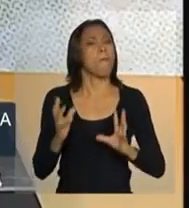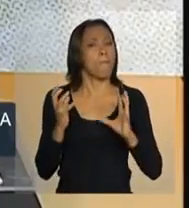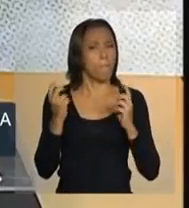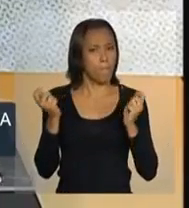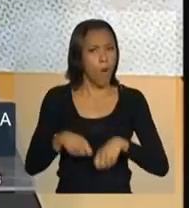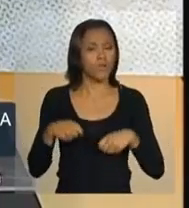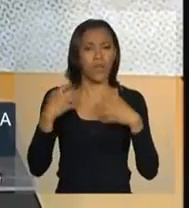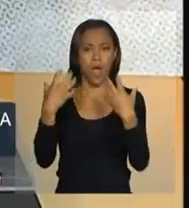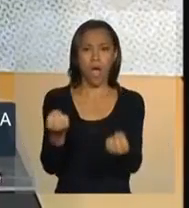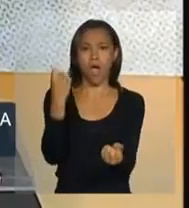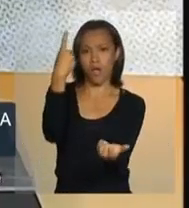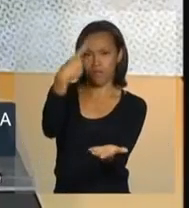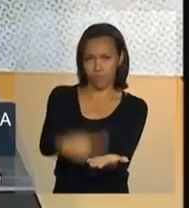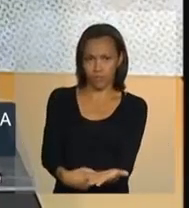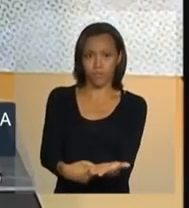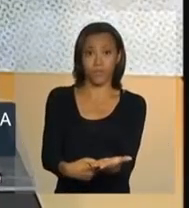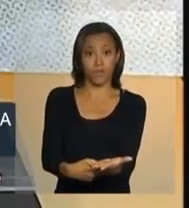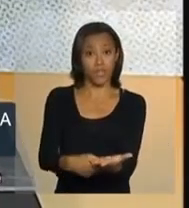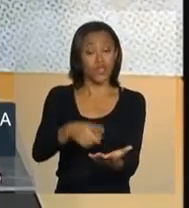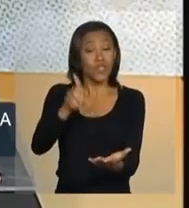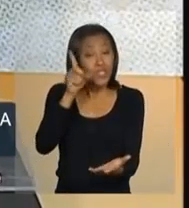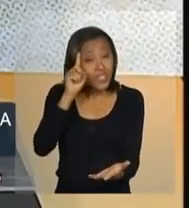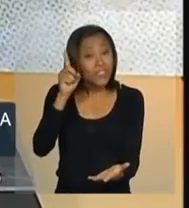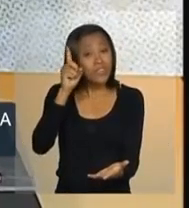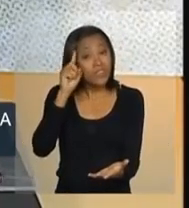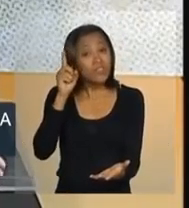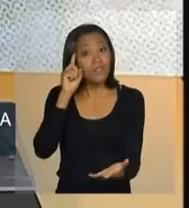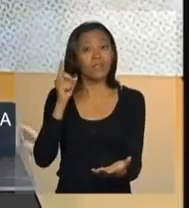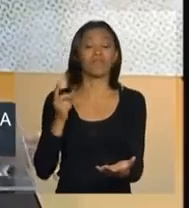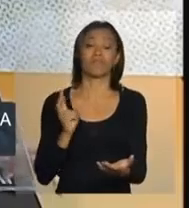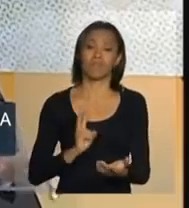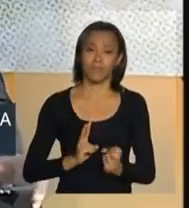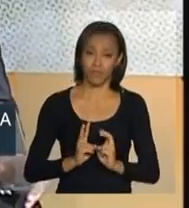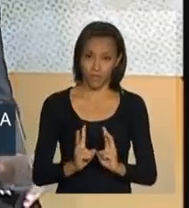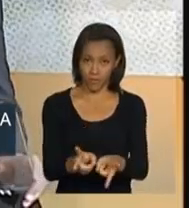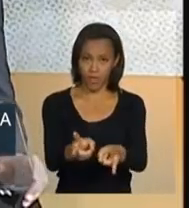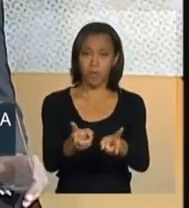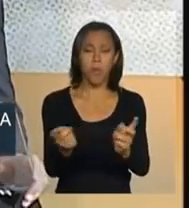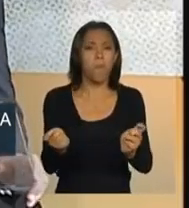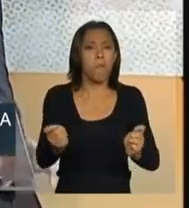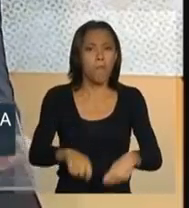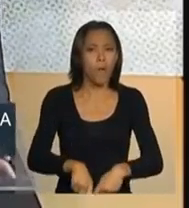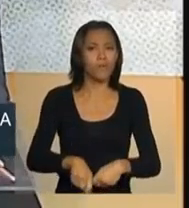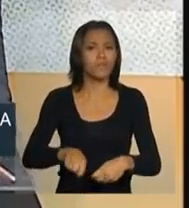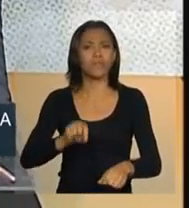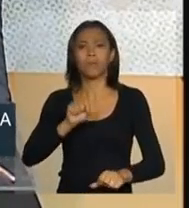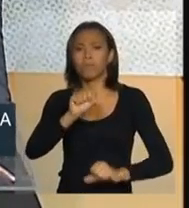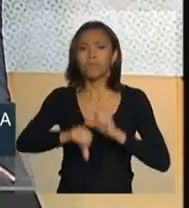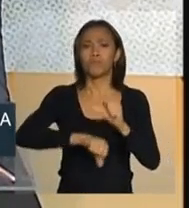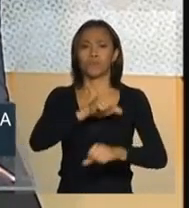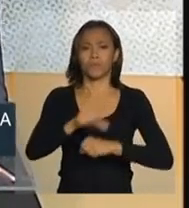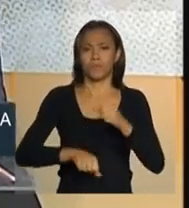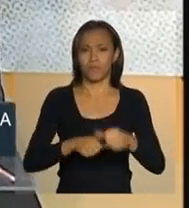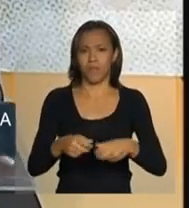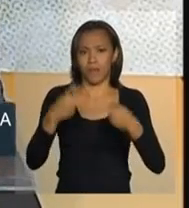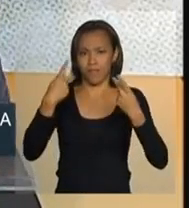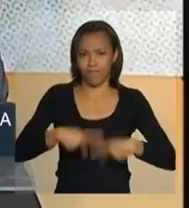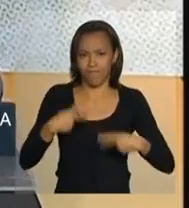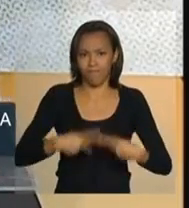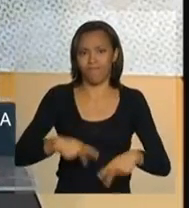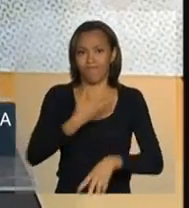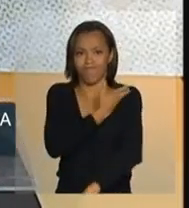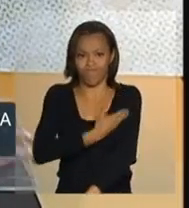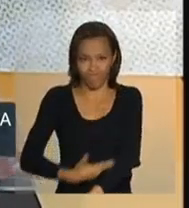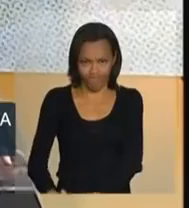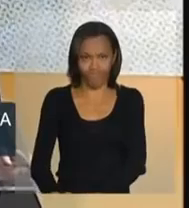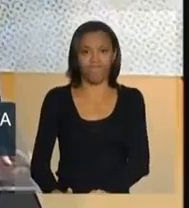esse pacto, que a partir do seu dia a dia nós possamos mudar de postura. E esse pacto